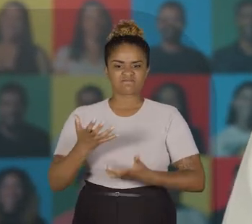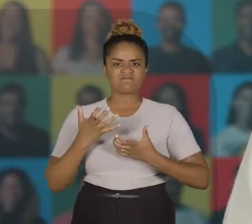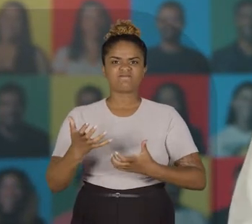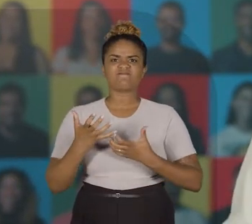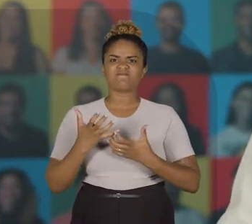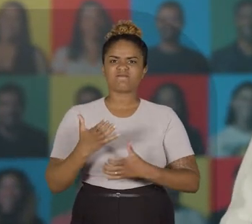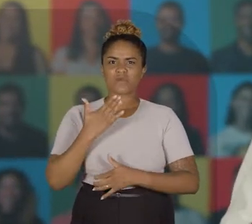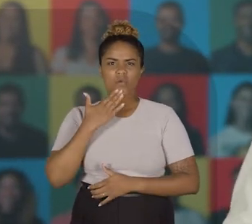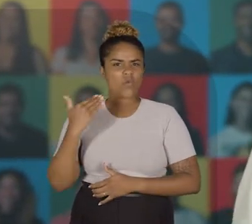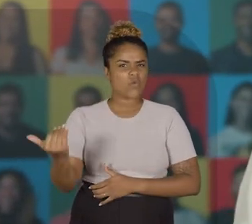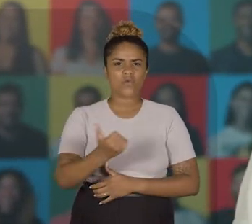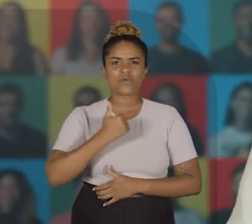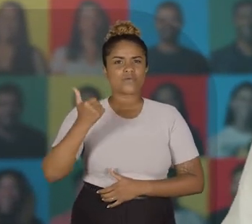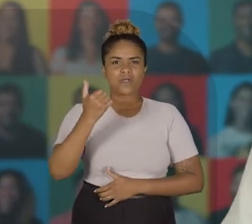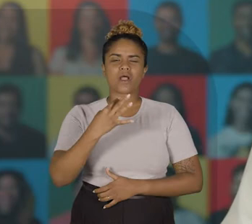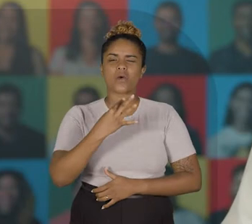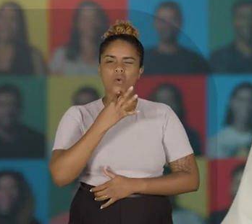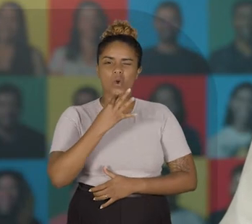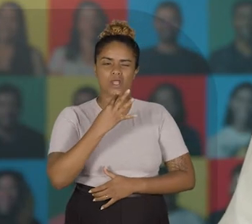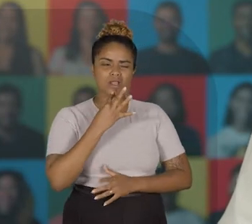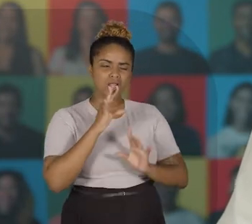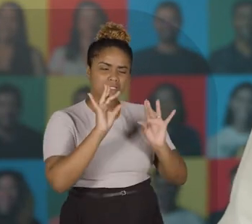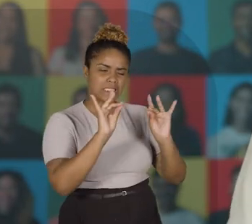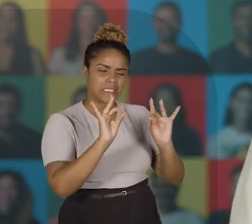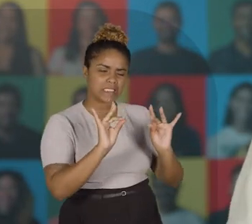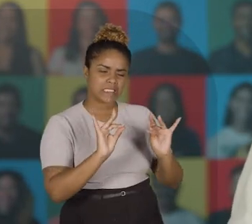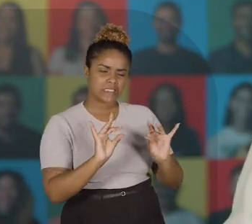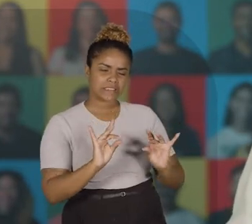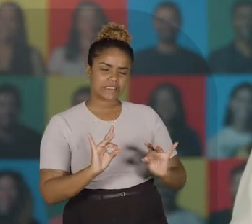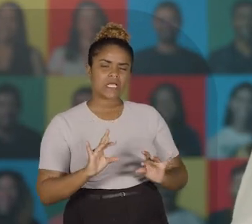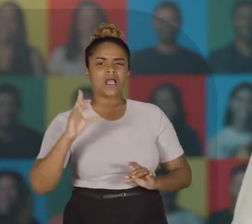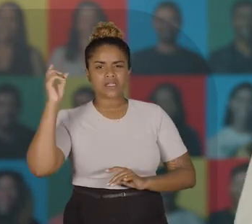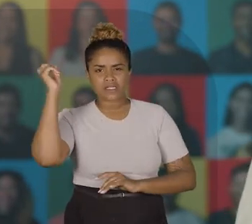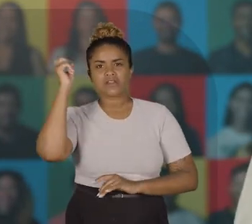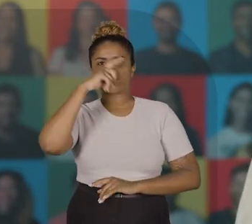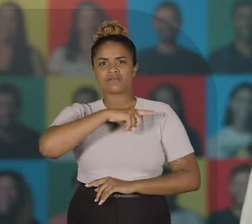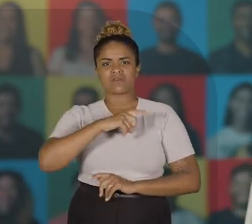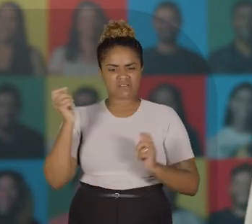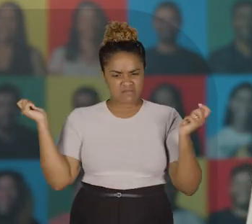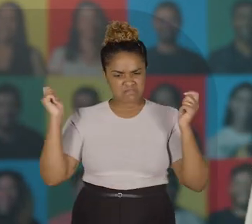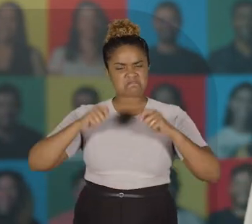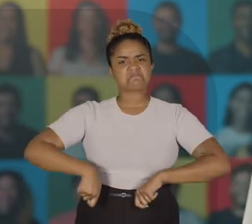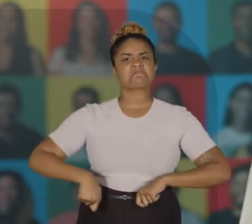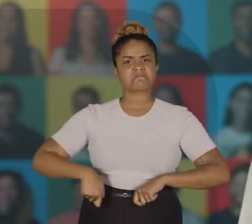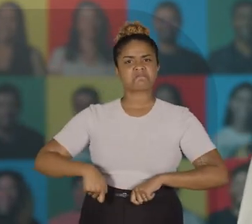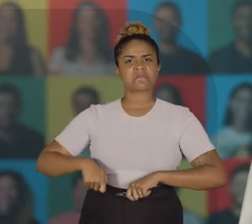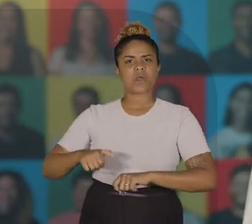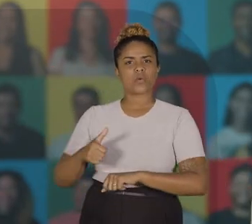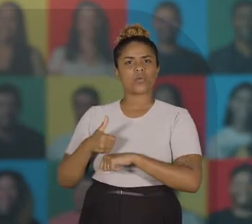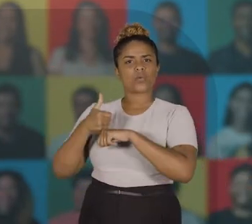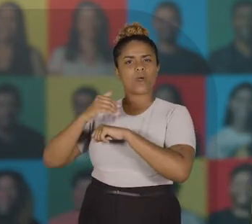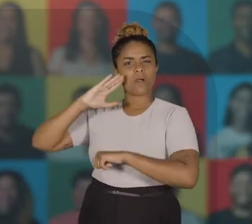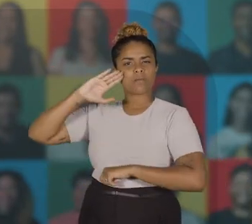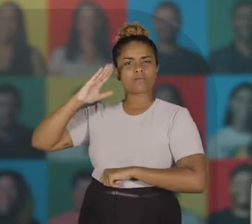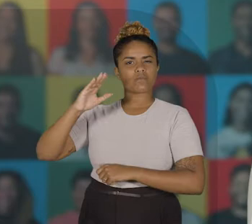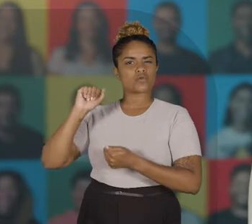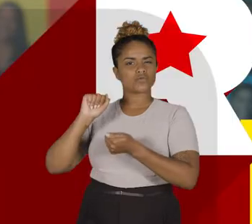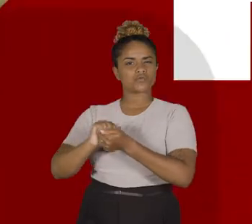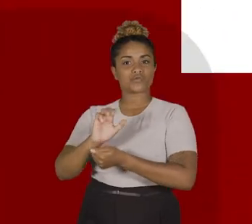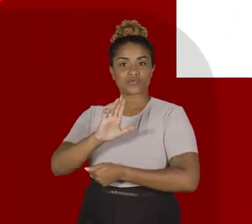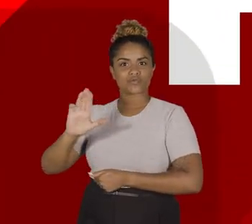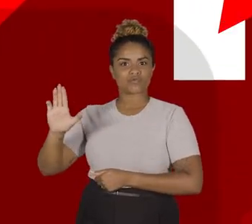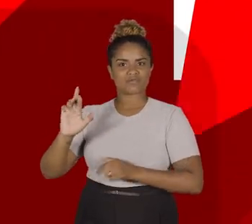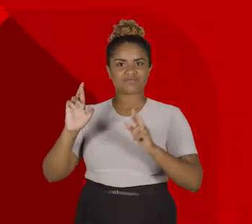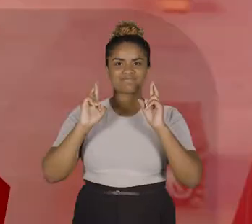melhor. Conheço de perto as nossas dificuldades. Estou pronto para liderar junto com o Lula esse novo tempo de